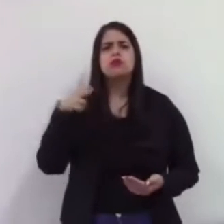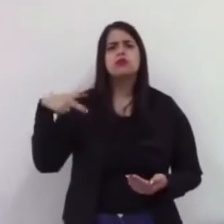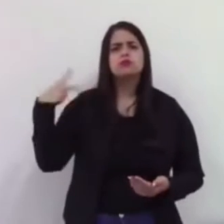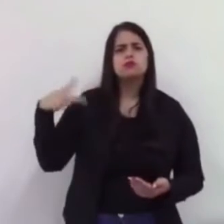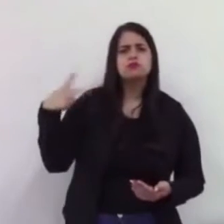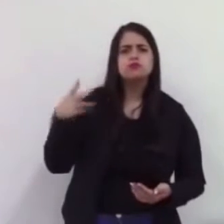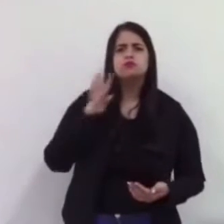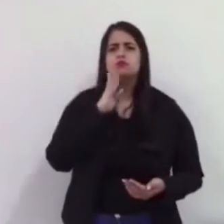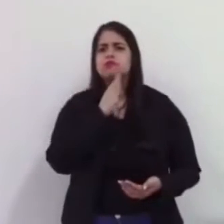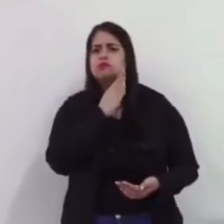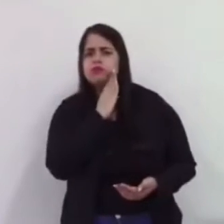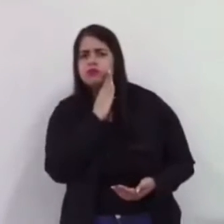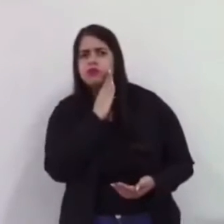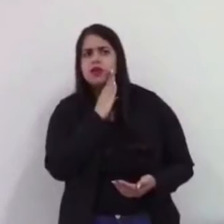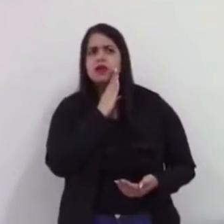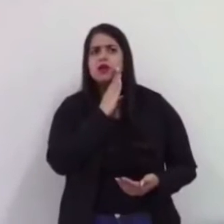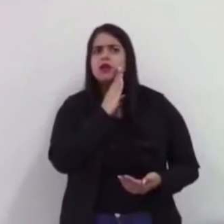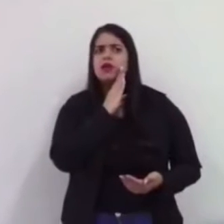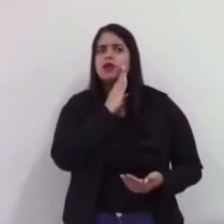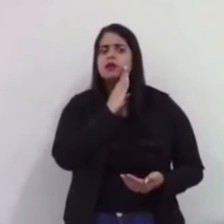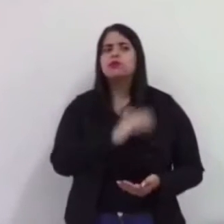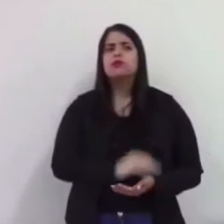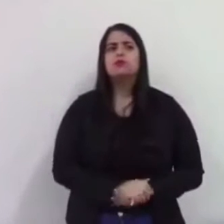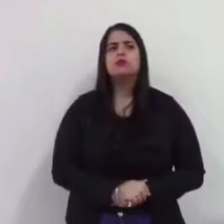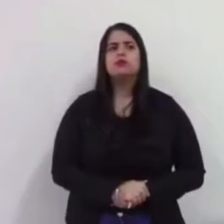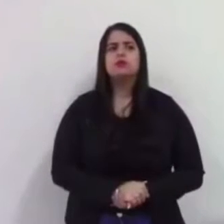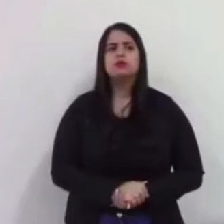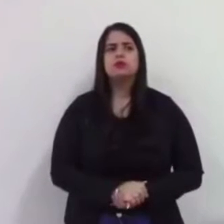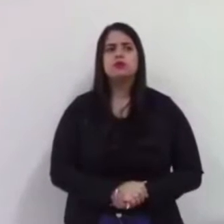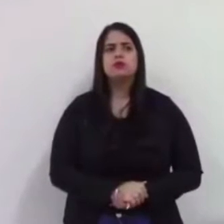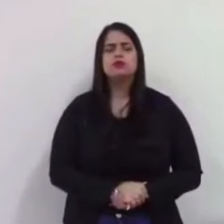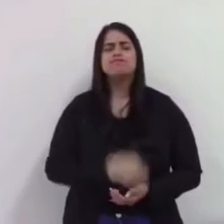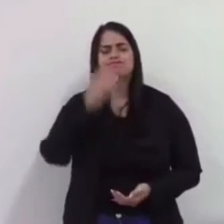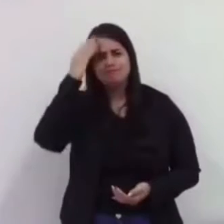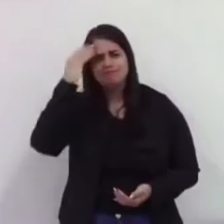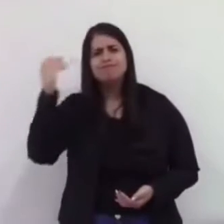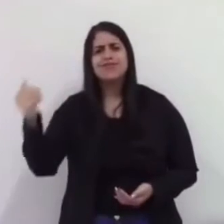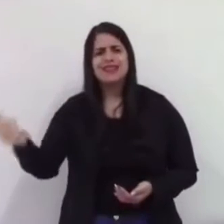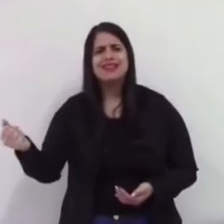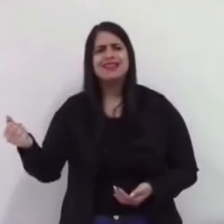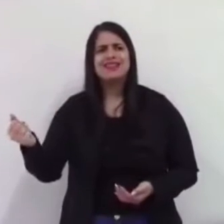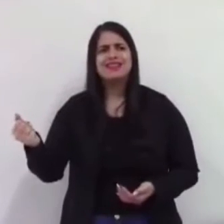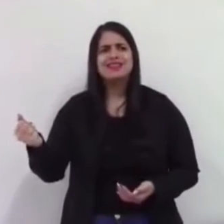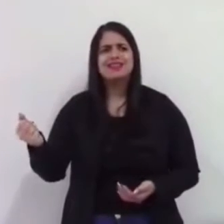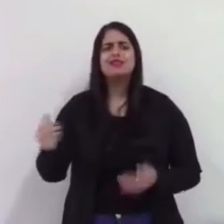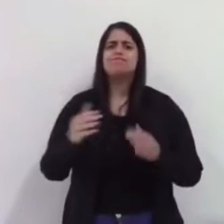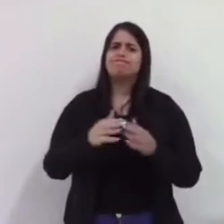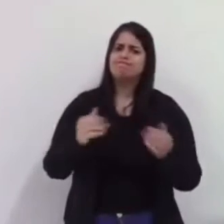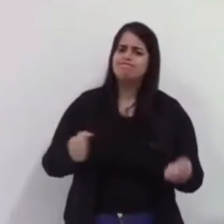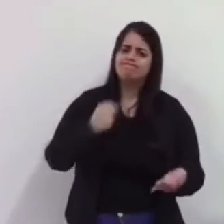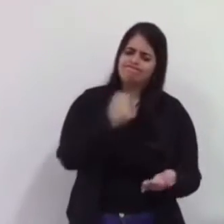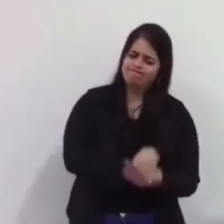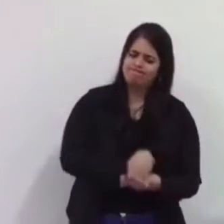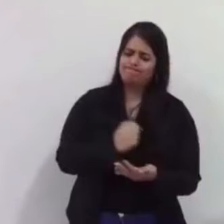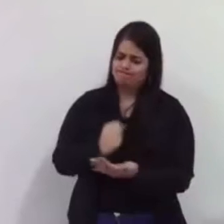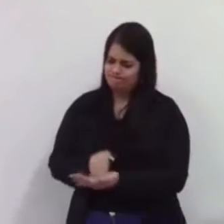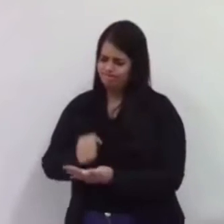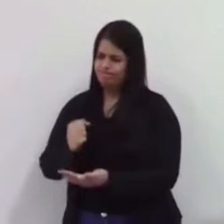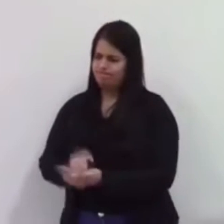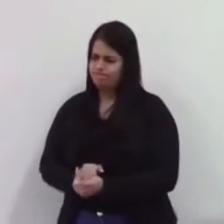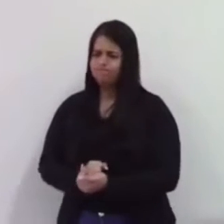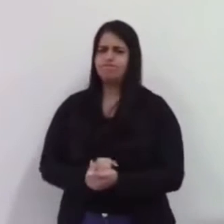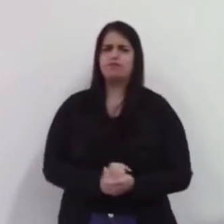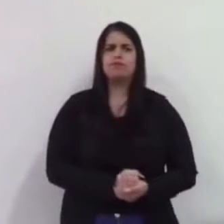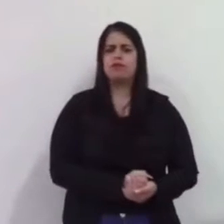colega Neide, que faz situação, que é situação, e sabe disso, que a gente, quando anda na rua, gente é cobrado toda hora e todo instante.